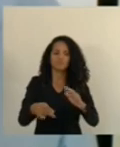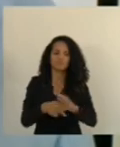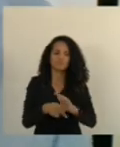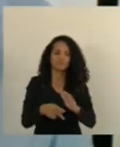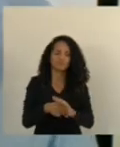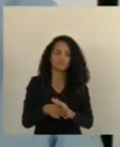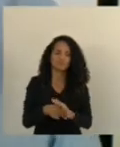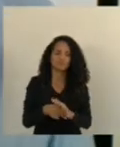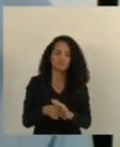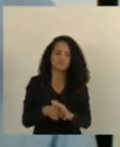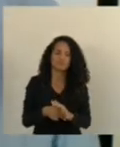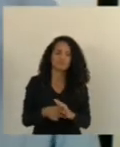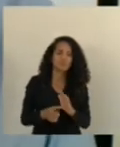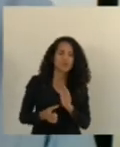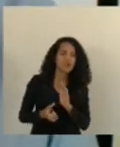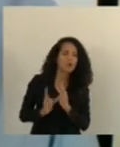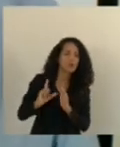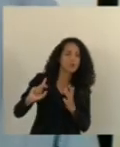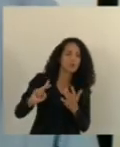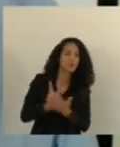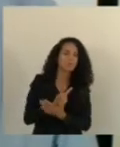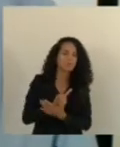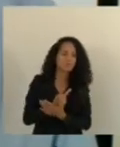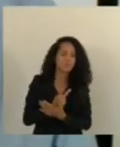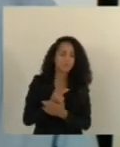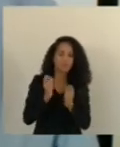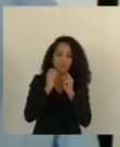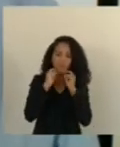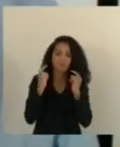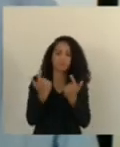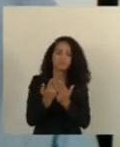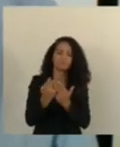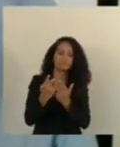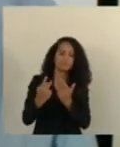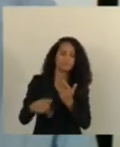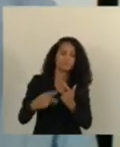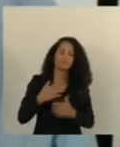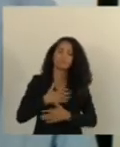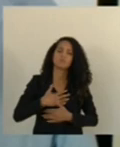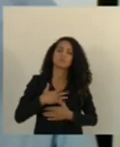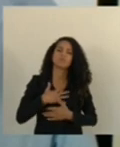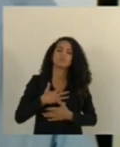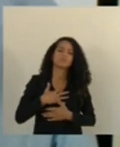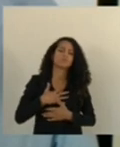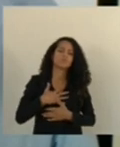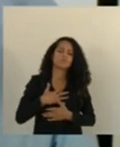diante do que aconteceu com a própria assembleia legislativa eu gostaria de